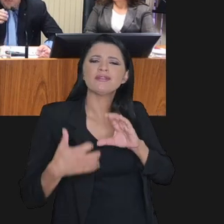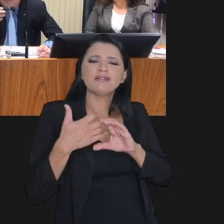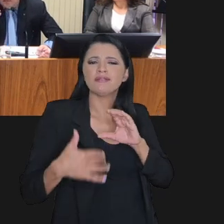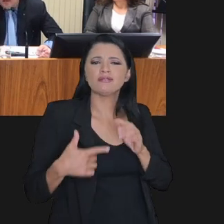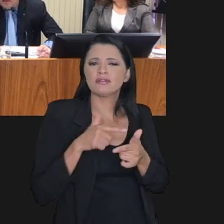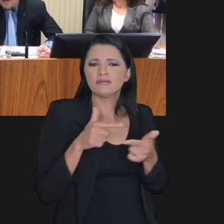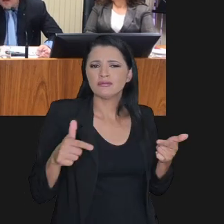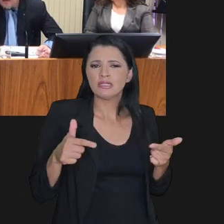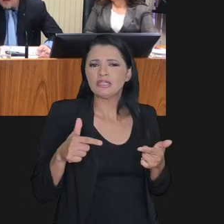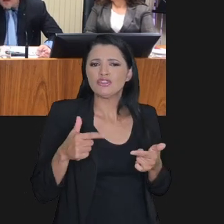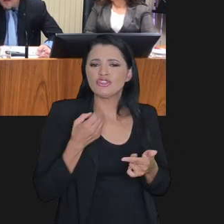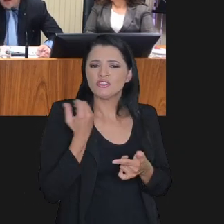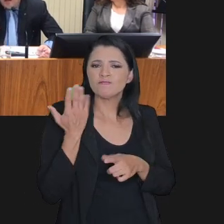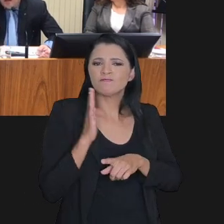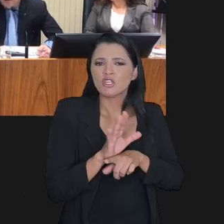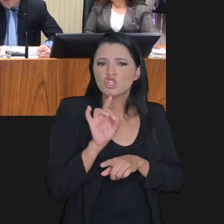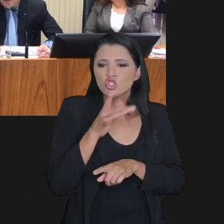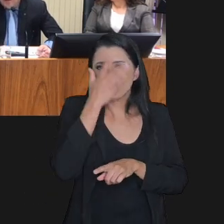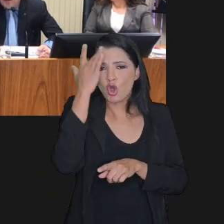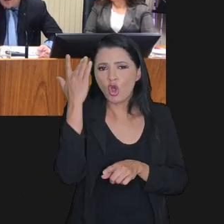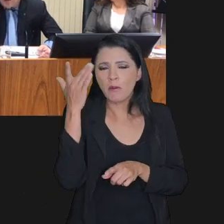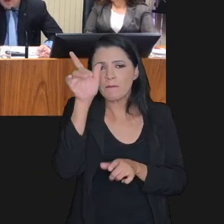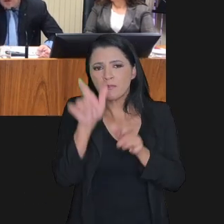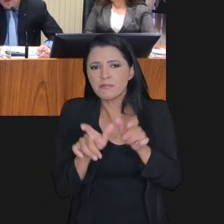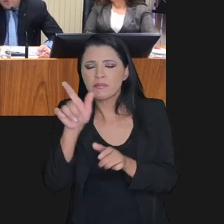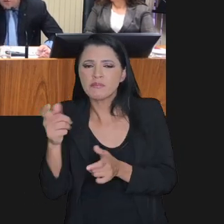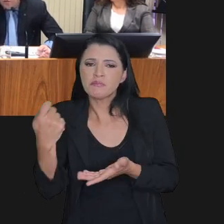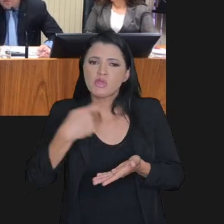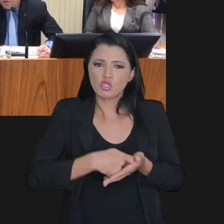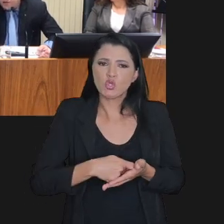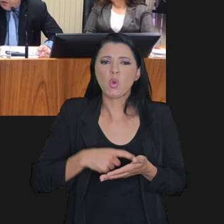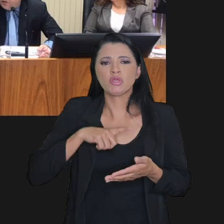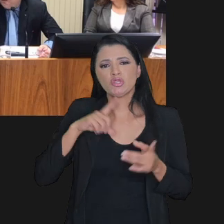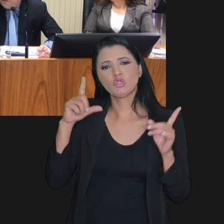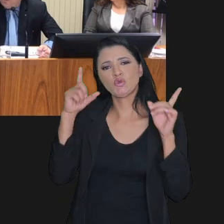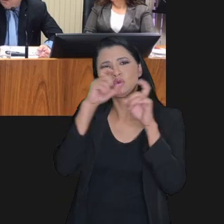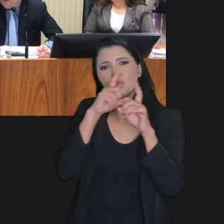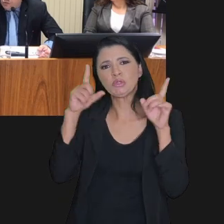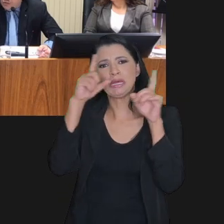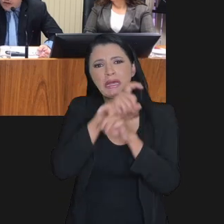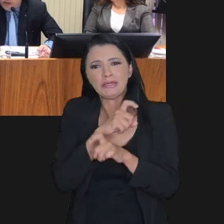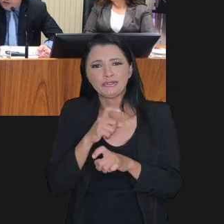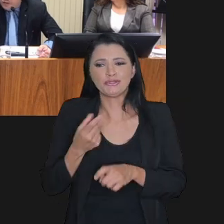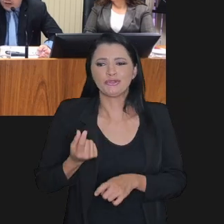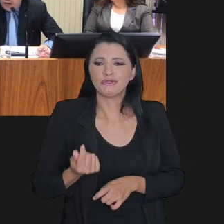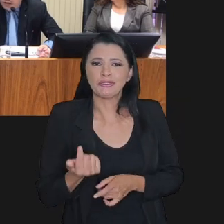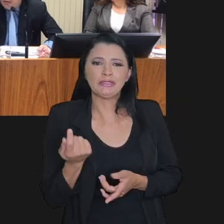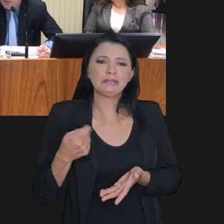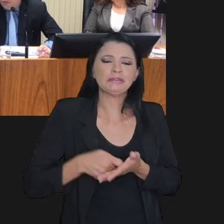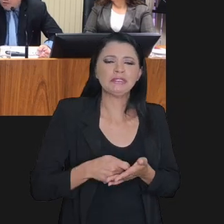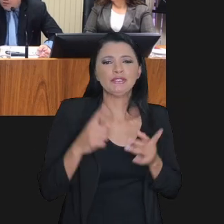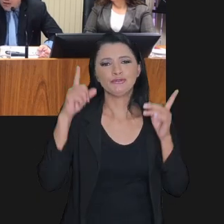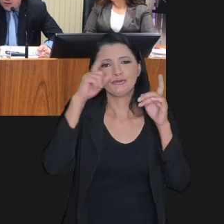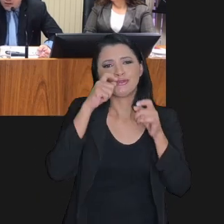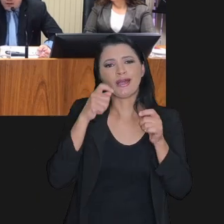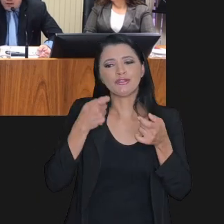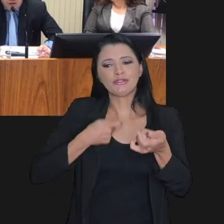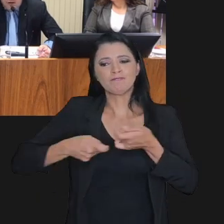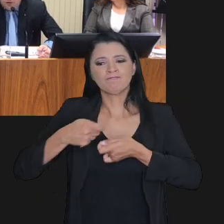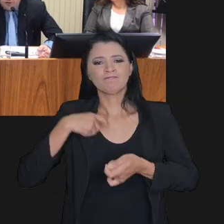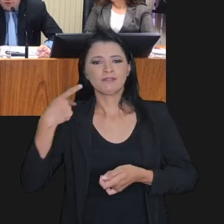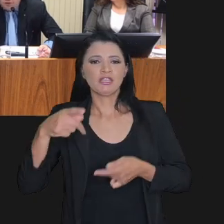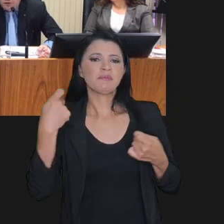essa característica de beneficiar só aqueles contribuintes que tinham, efetivamente, uma dificuldade de caixa ou uma dificuldade